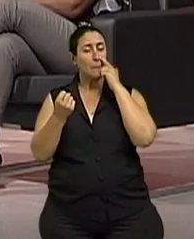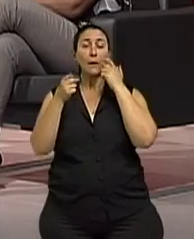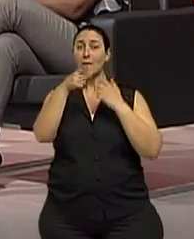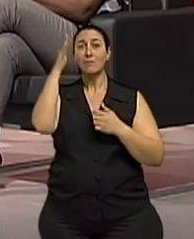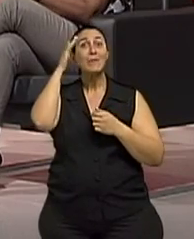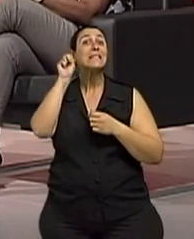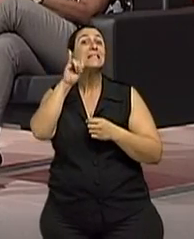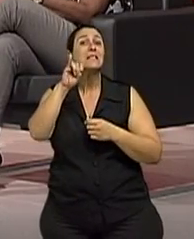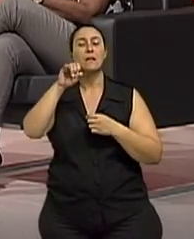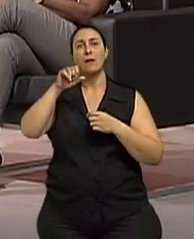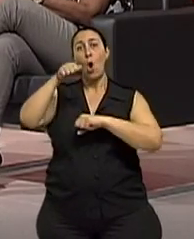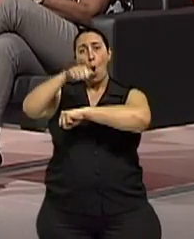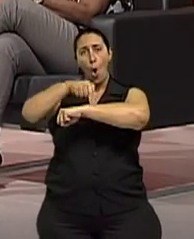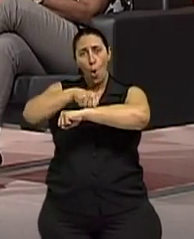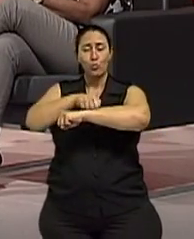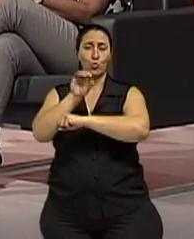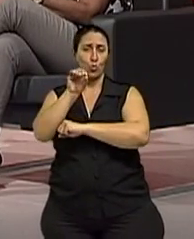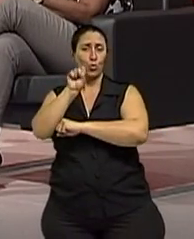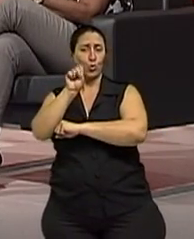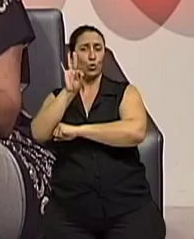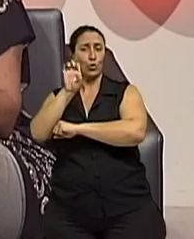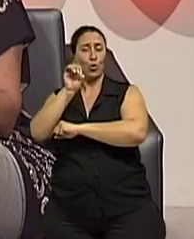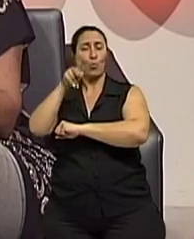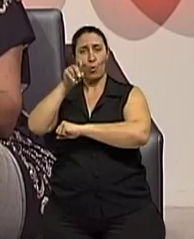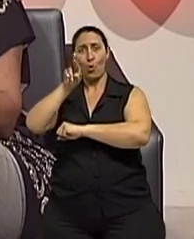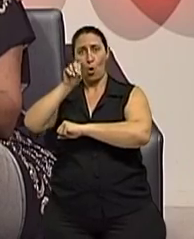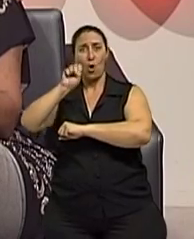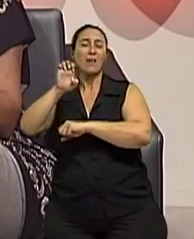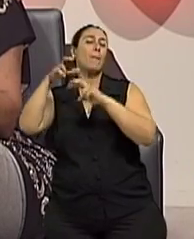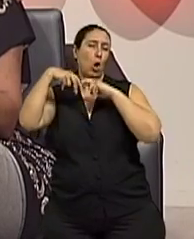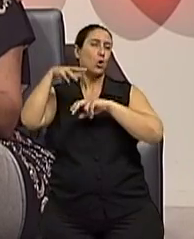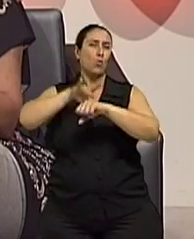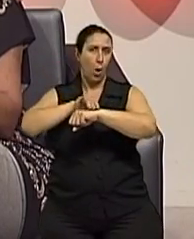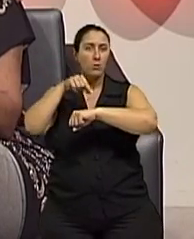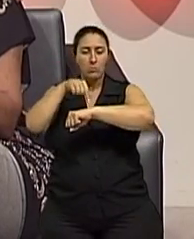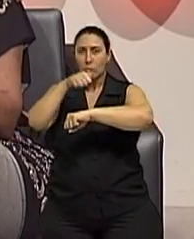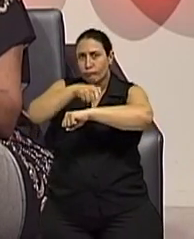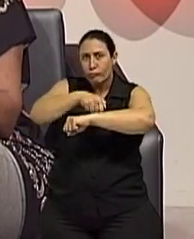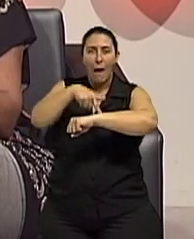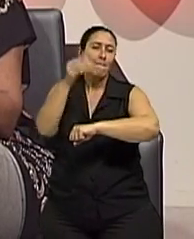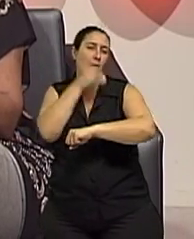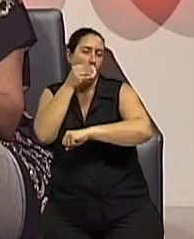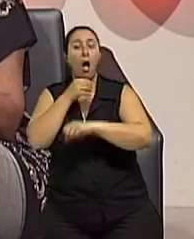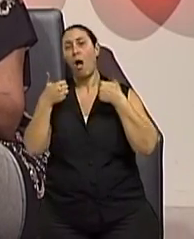osteoporose, a gente falou também em osteoporose, né? Se os ossos estão com osteoporose, estão fragilizados,